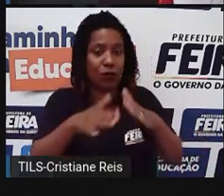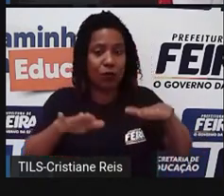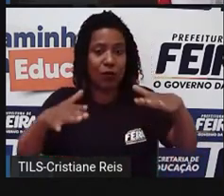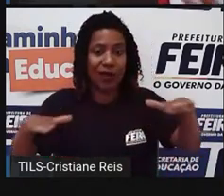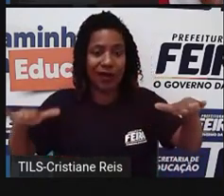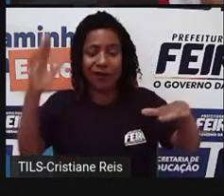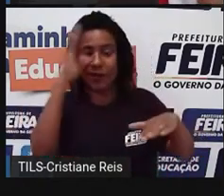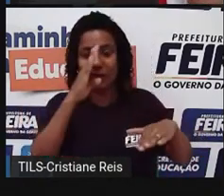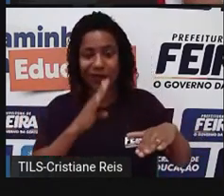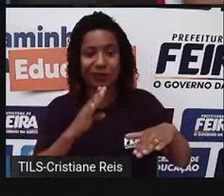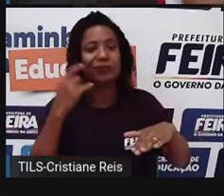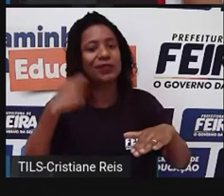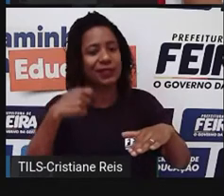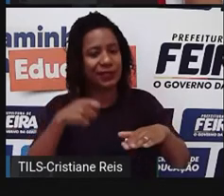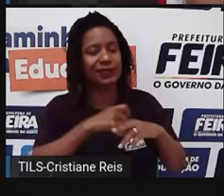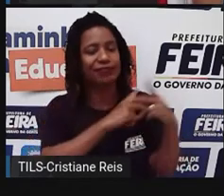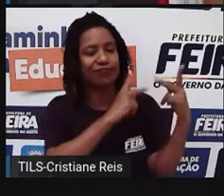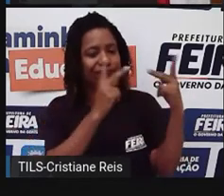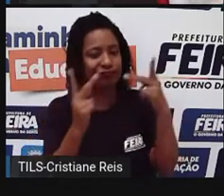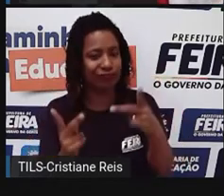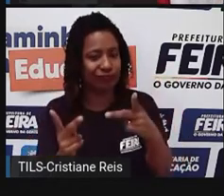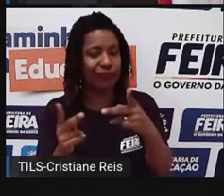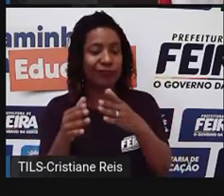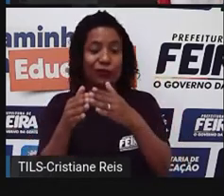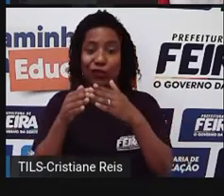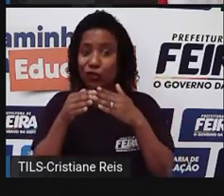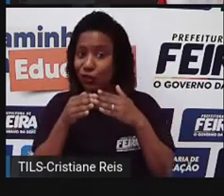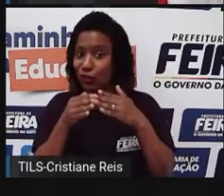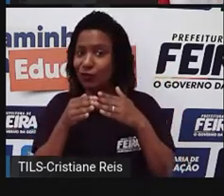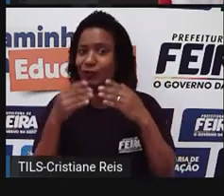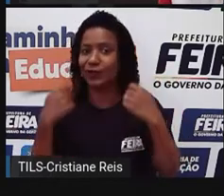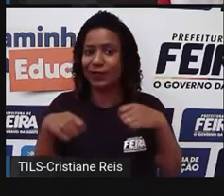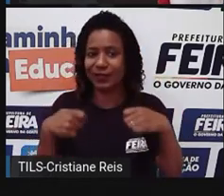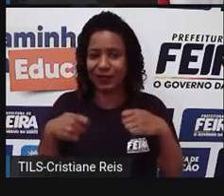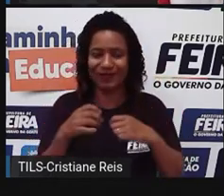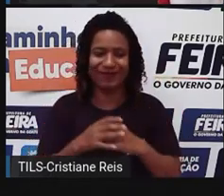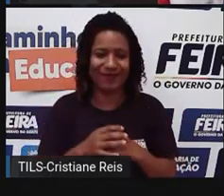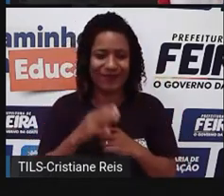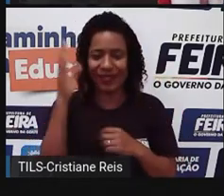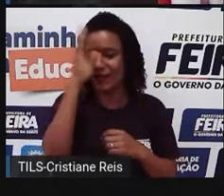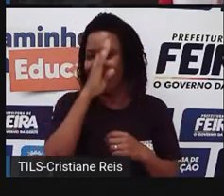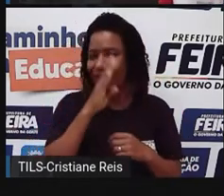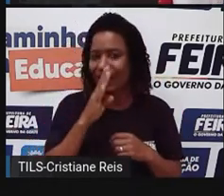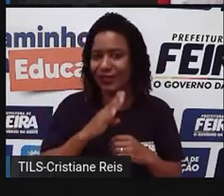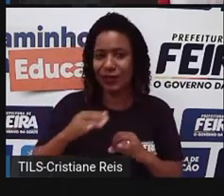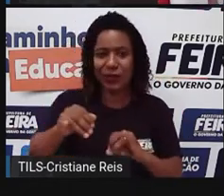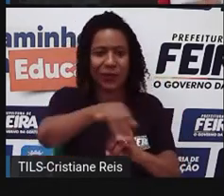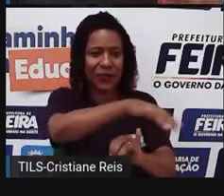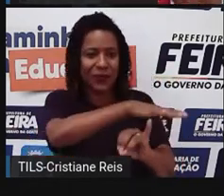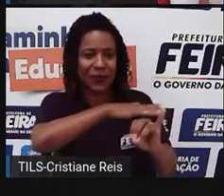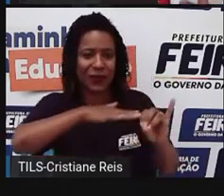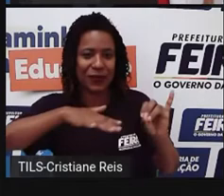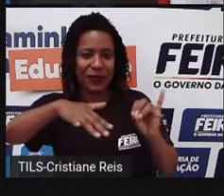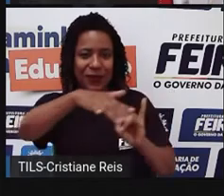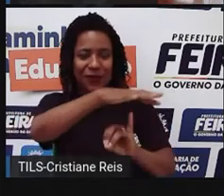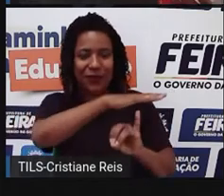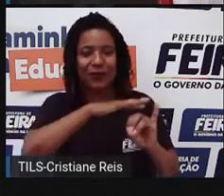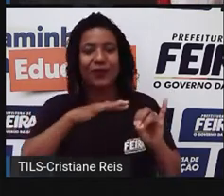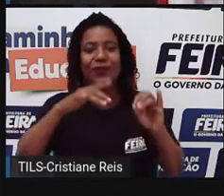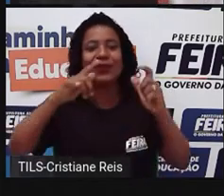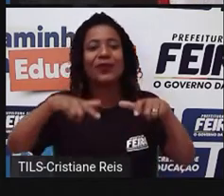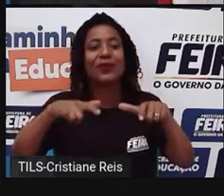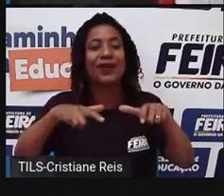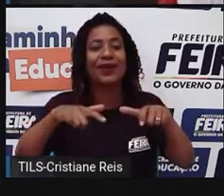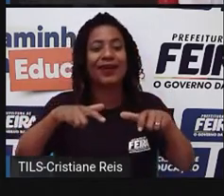a gente tem, no caso do Brasil também, aqui na insular, a gente tem a ilha, né, de Fernando de Noronha, que até para você entrar na ilha, você sendo, precisa,